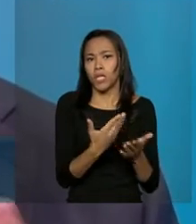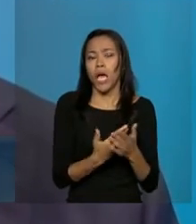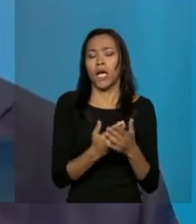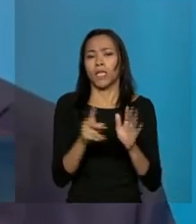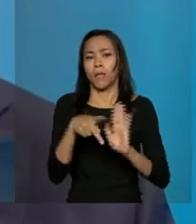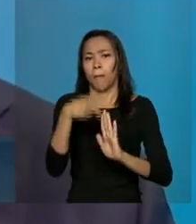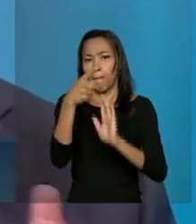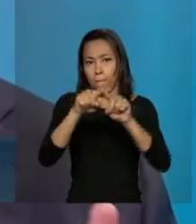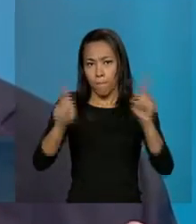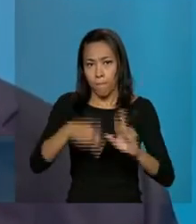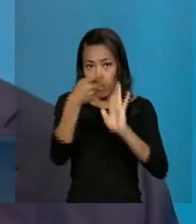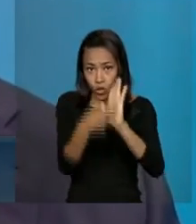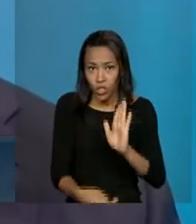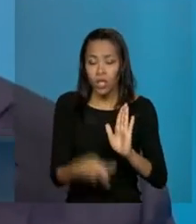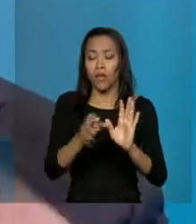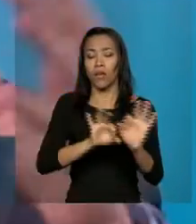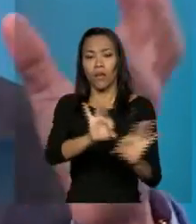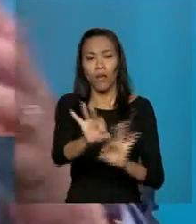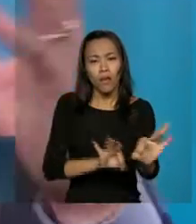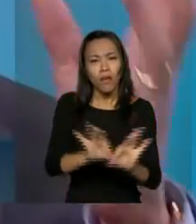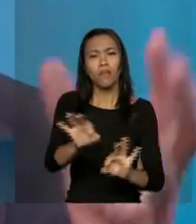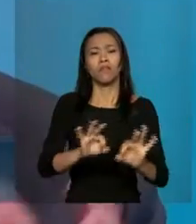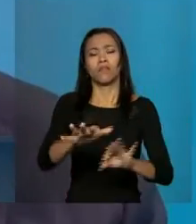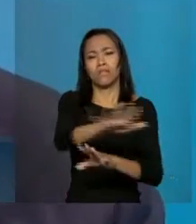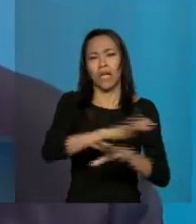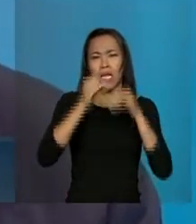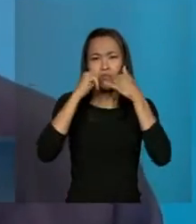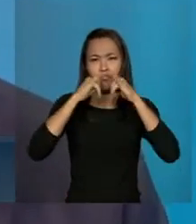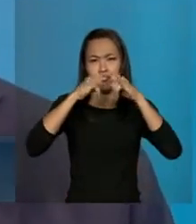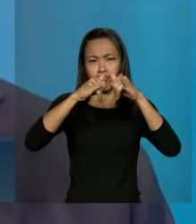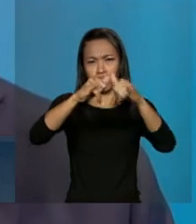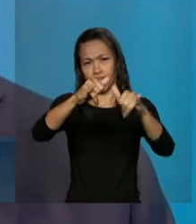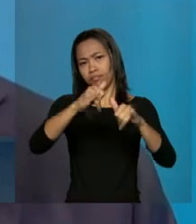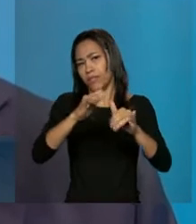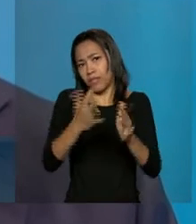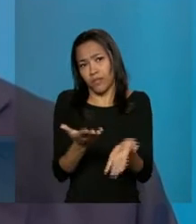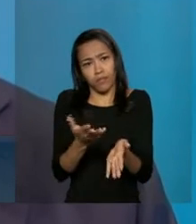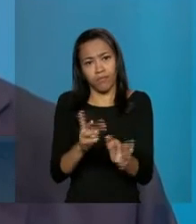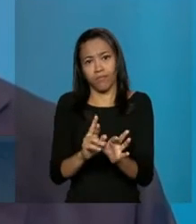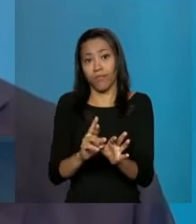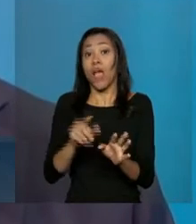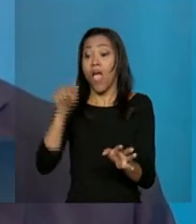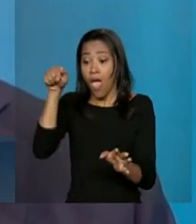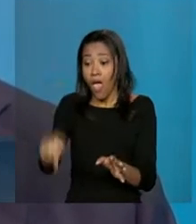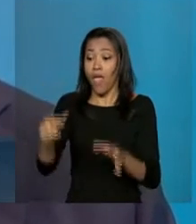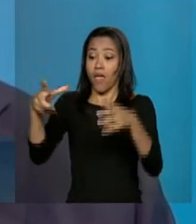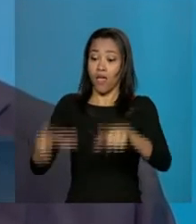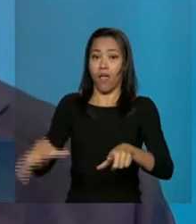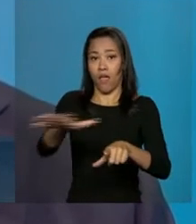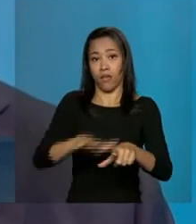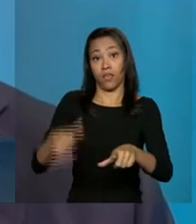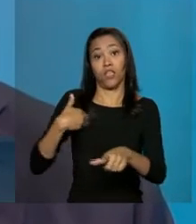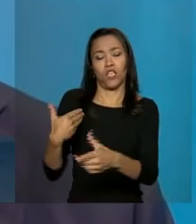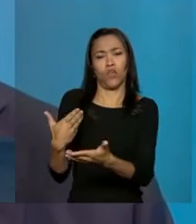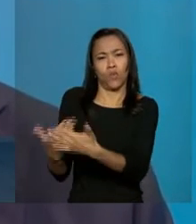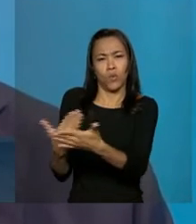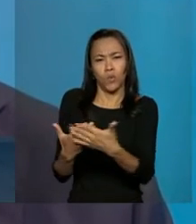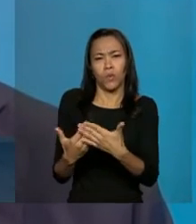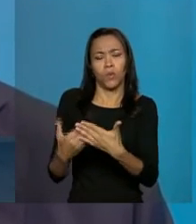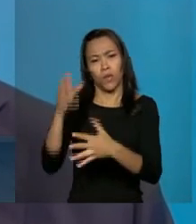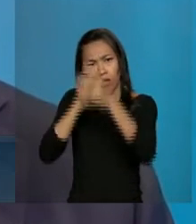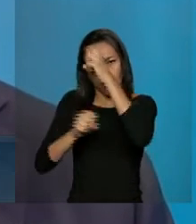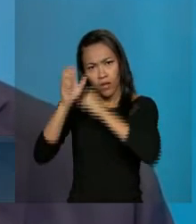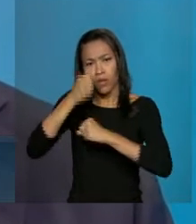geração, distribuição de energia elétrica, análises de curto-circuito. Então, foi no Rio Branco que eu fui exposto pela primeira